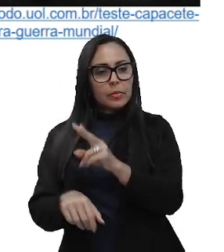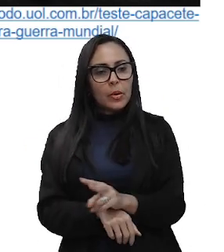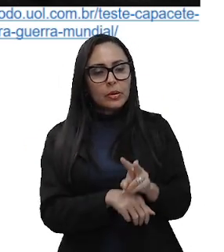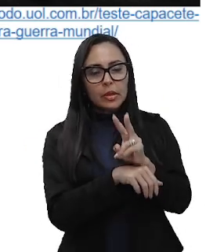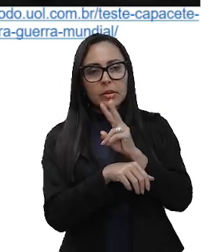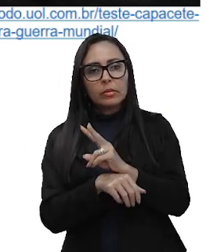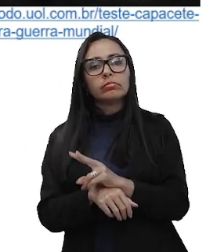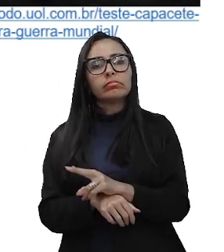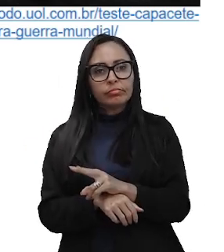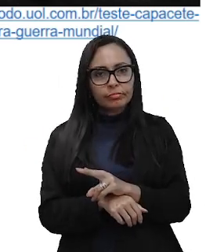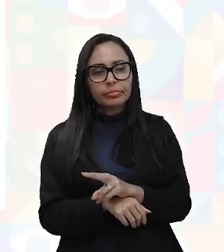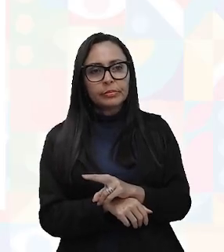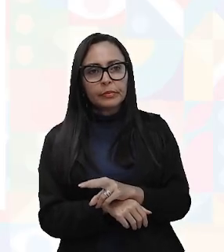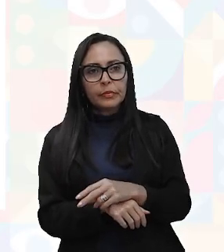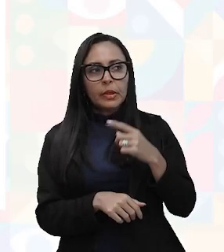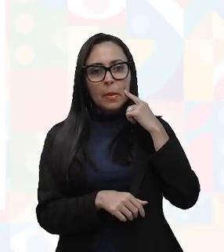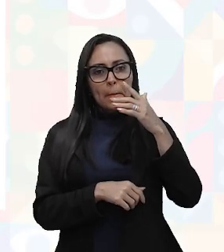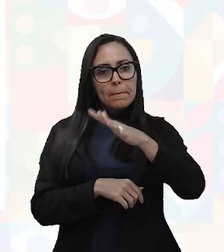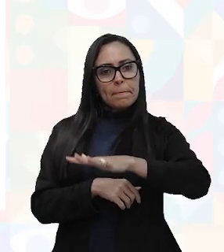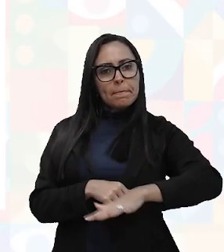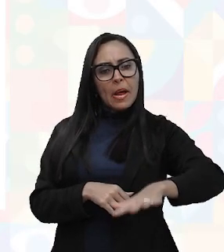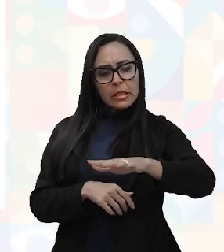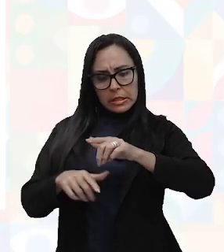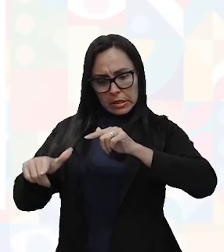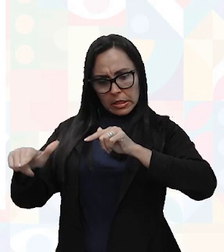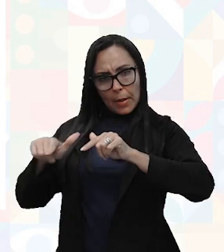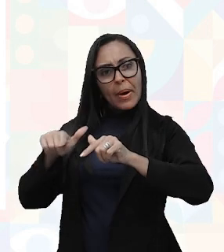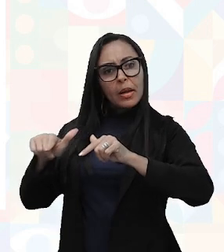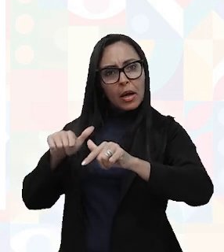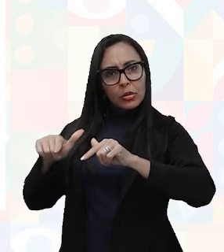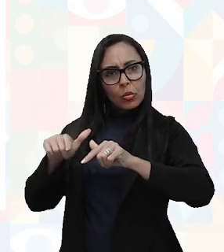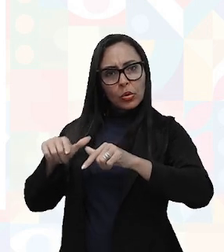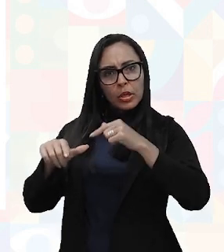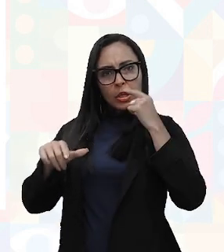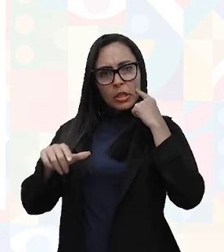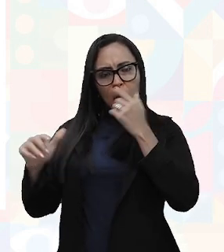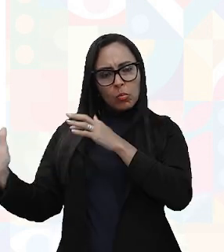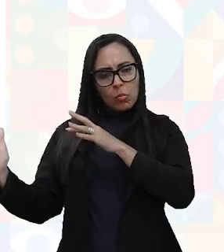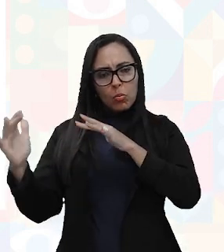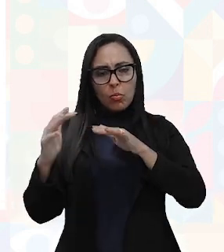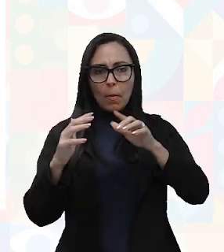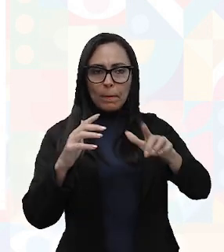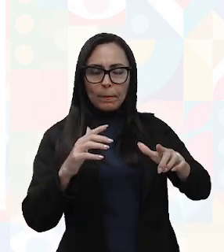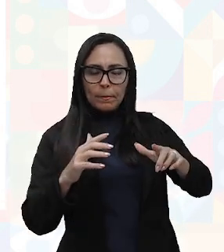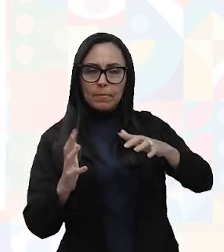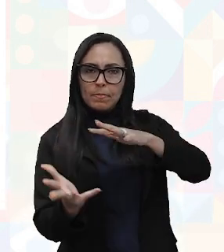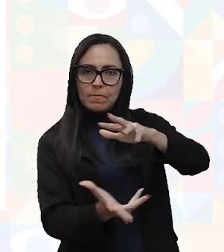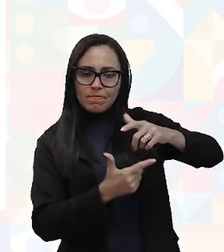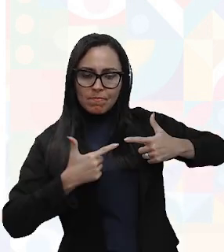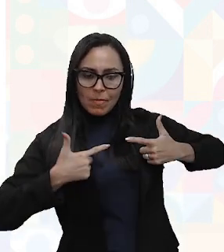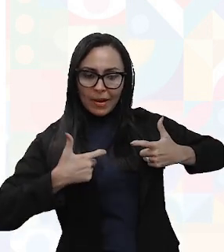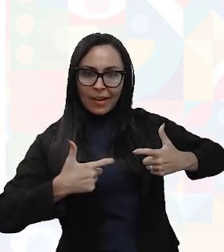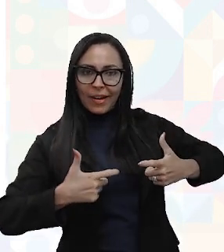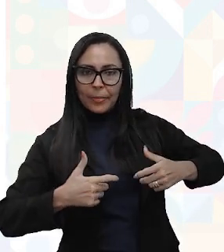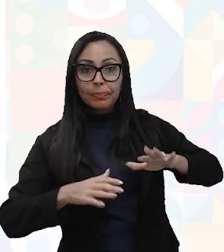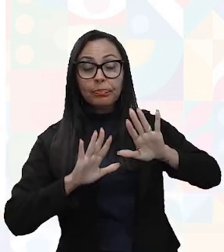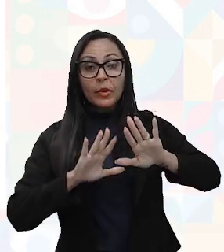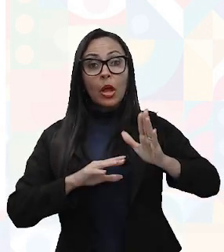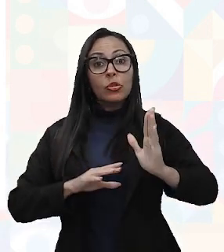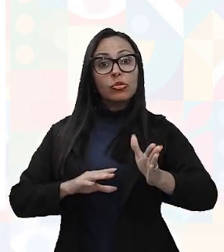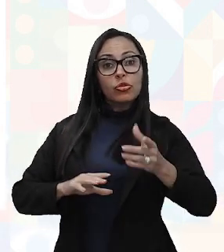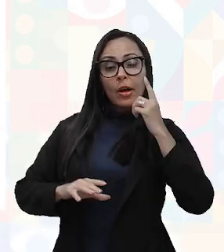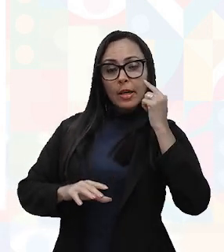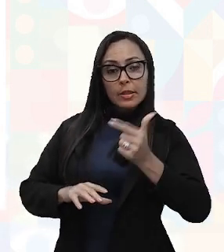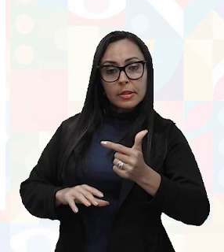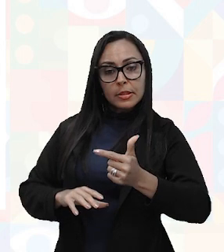para esses trabalhadores que iam para a guerra, certo? Na Segunda Guerra Mundial, essa área do